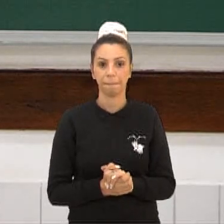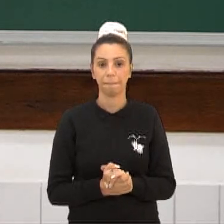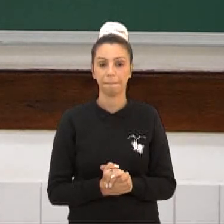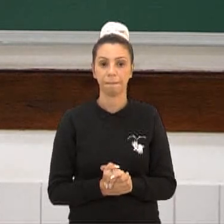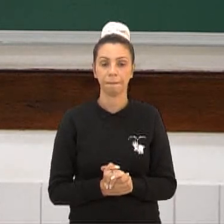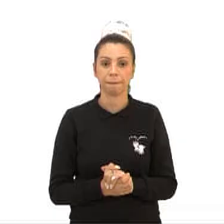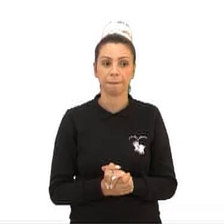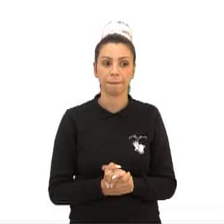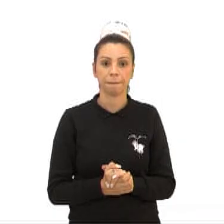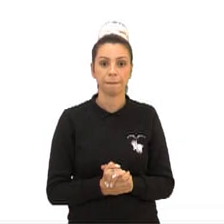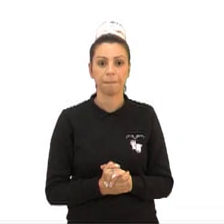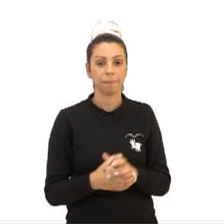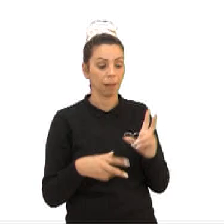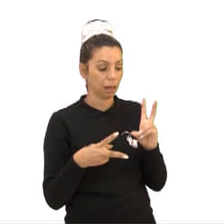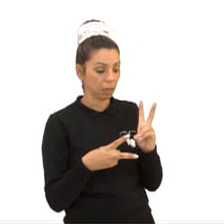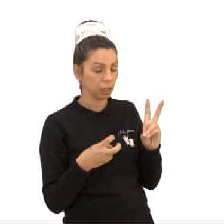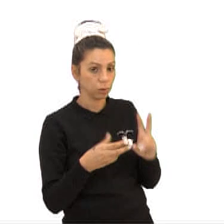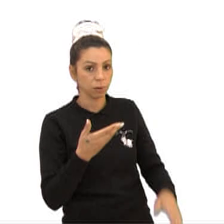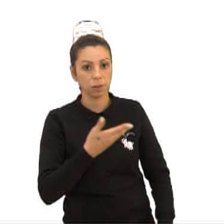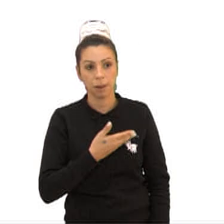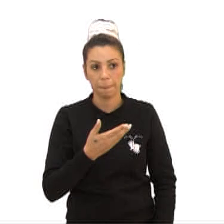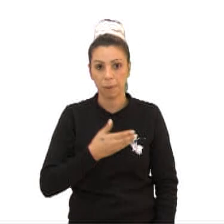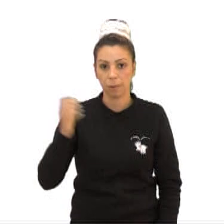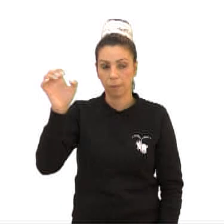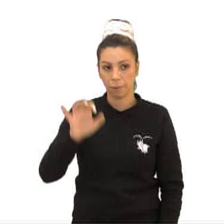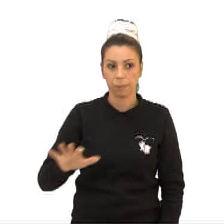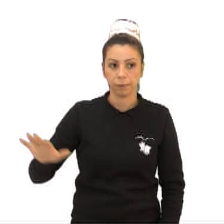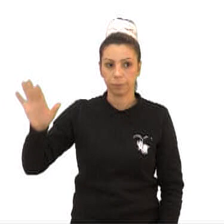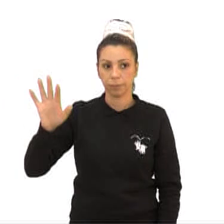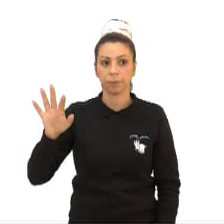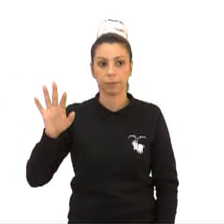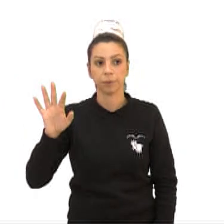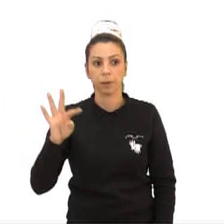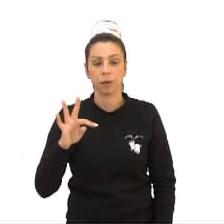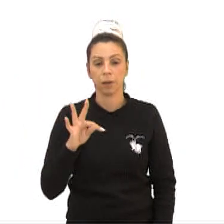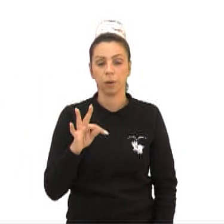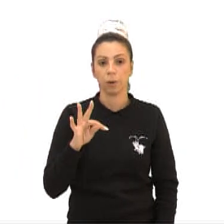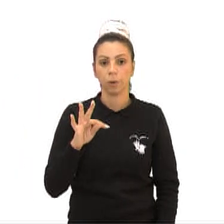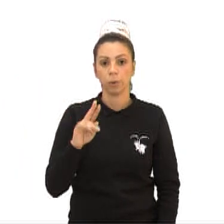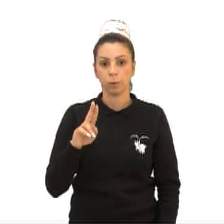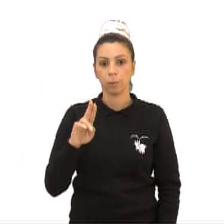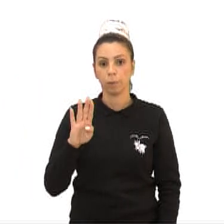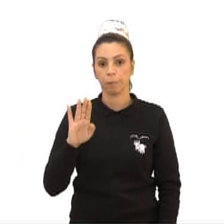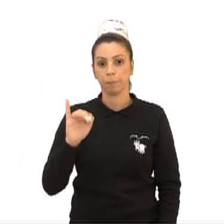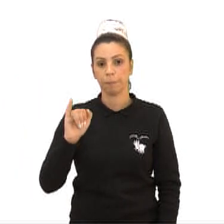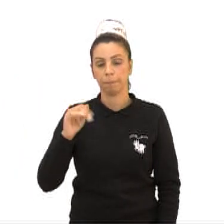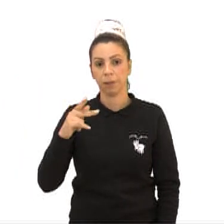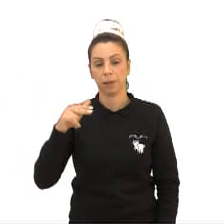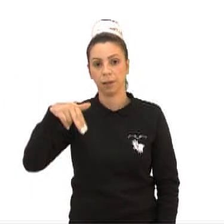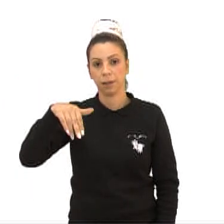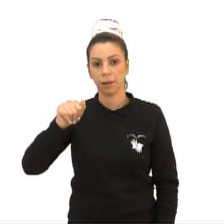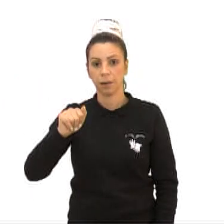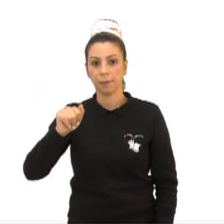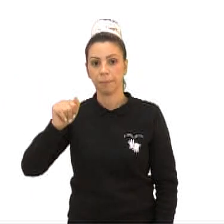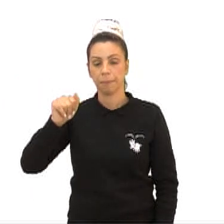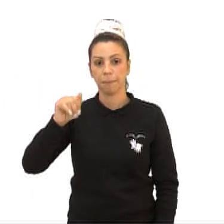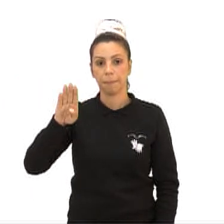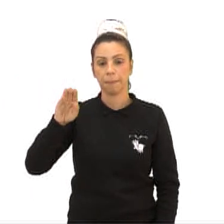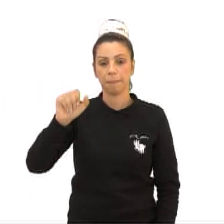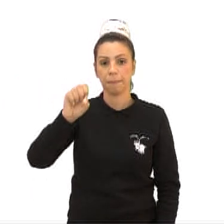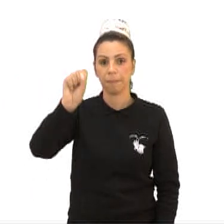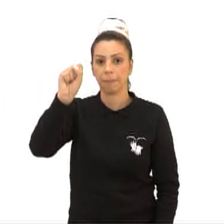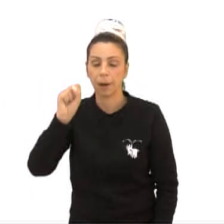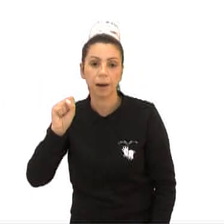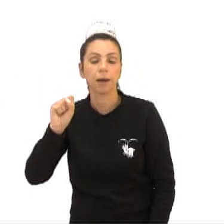Índios amigos dos europeus. Tupinambás e Tupiniquins. Apelidos, apelidados pelos portugueses de